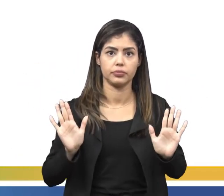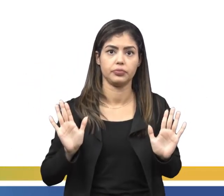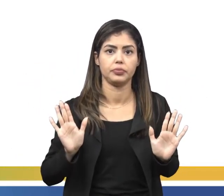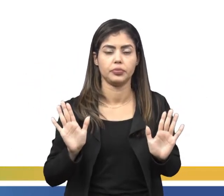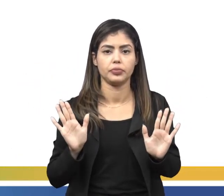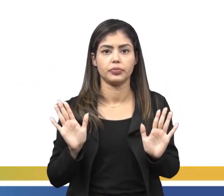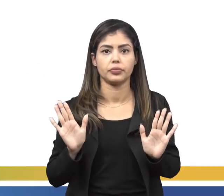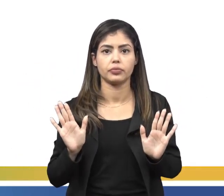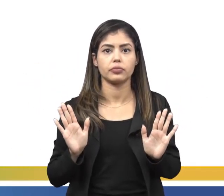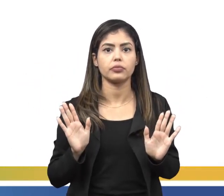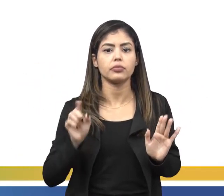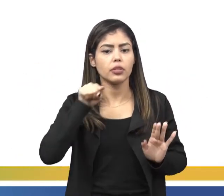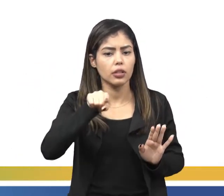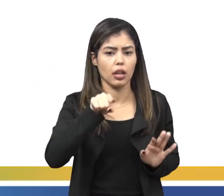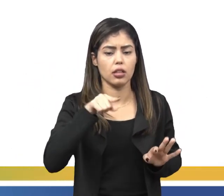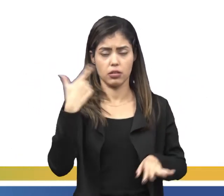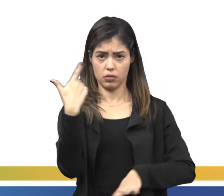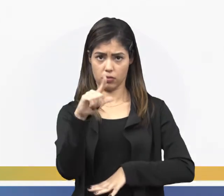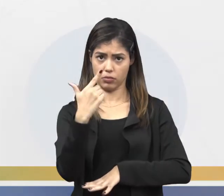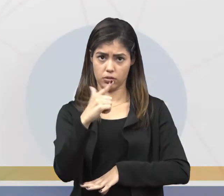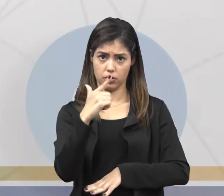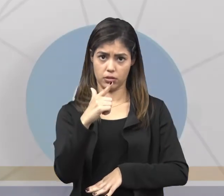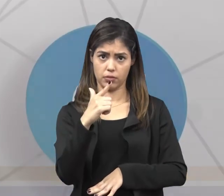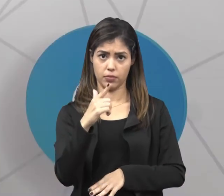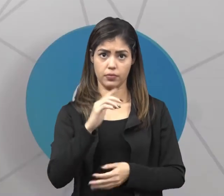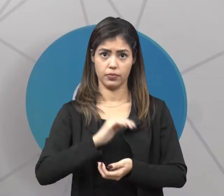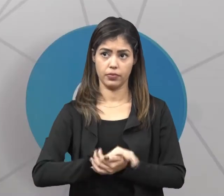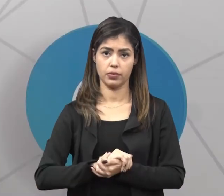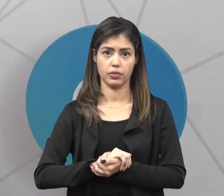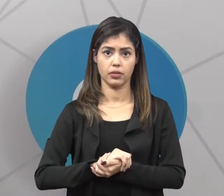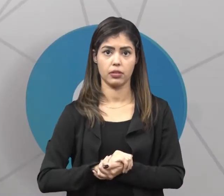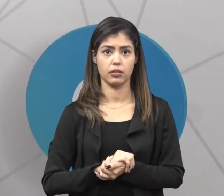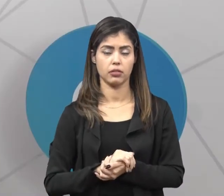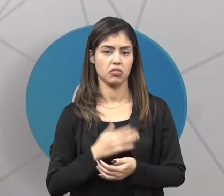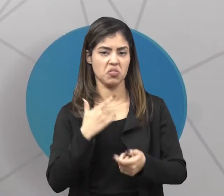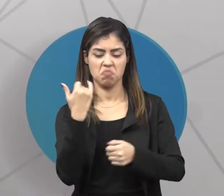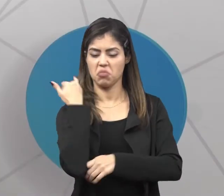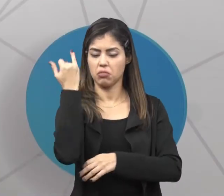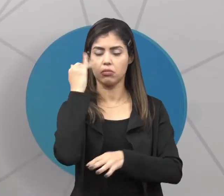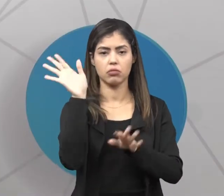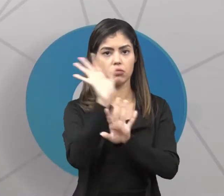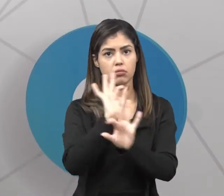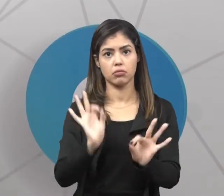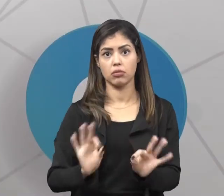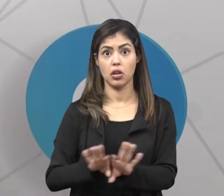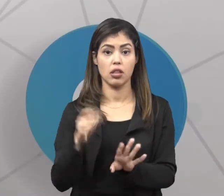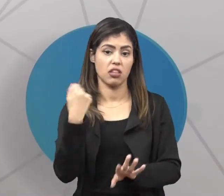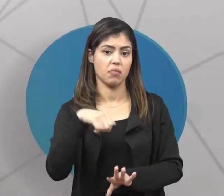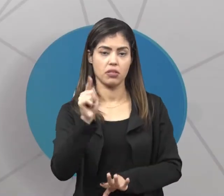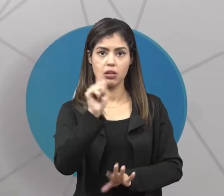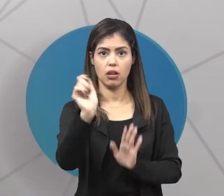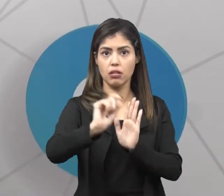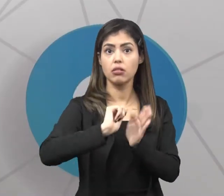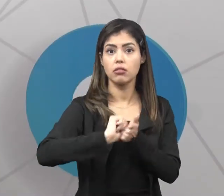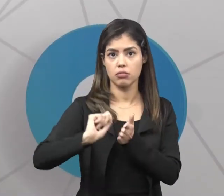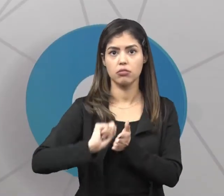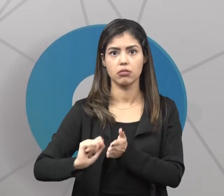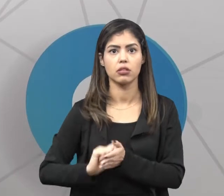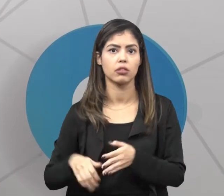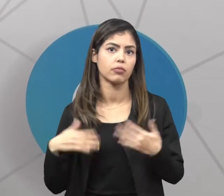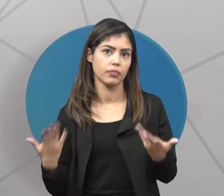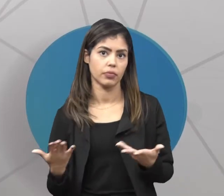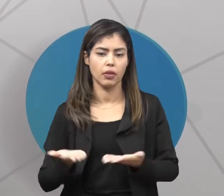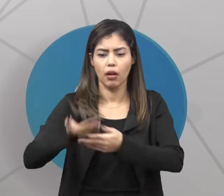Então, para ele não tem nenhuma importância, nem precisaria estar escrito, como eu disse